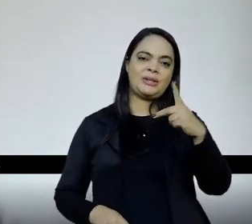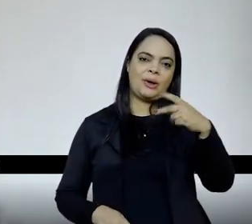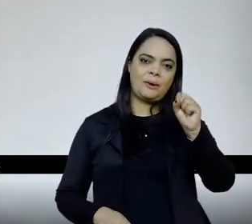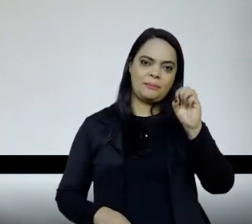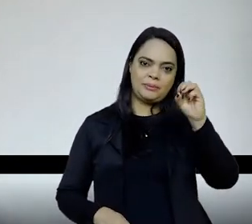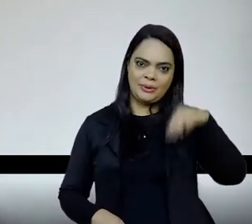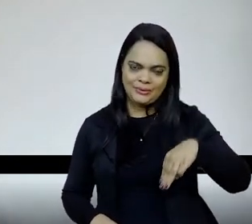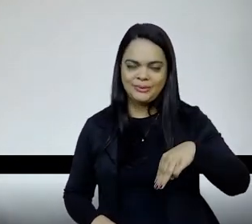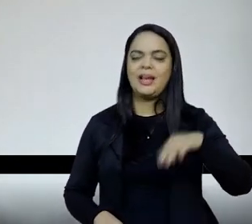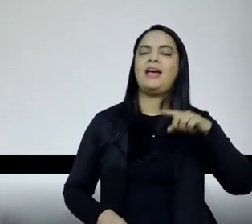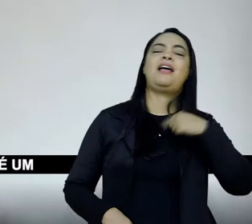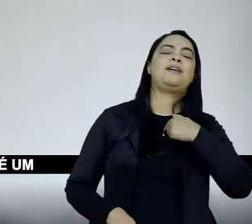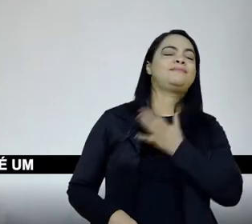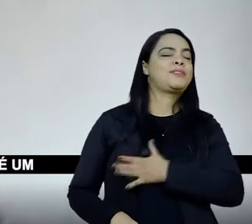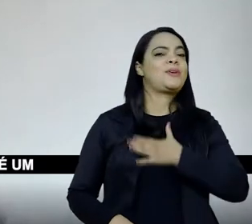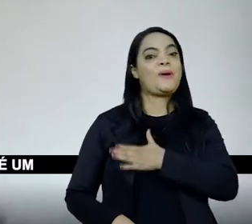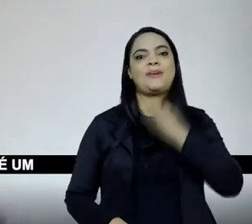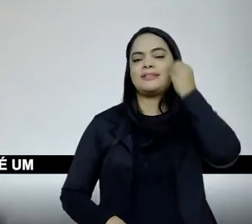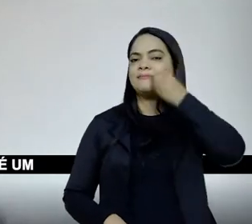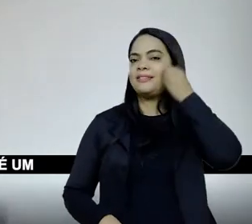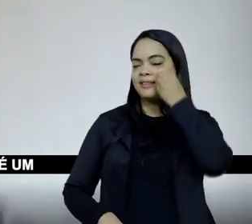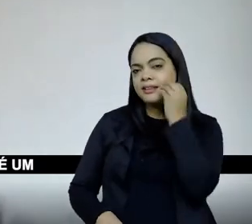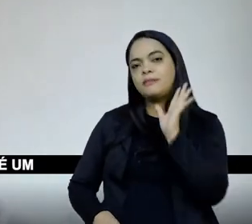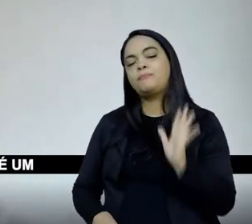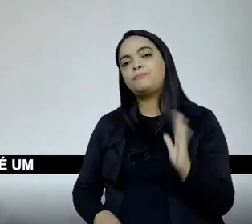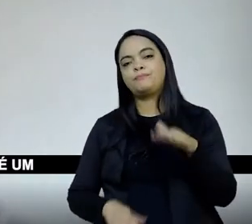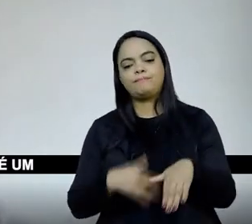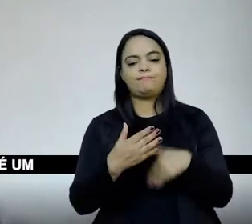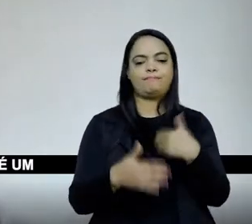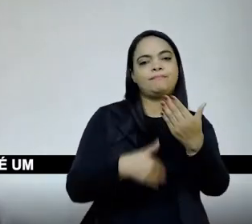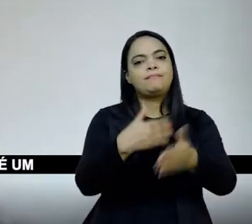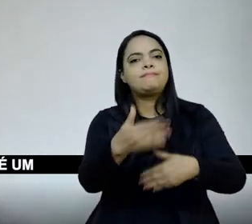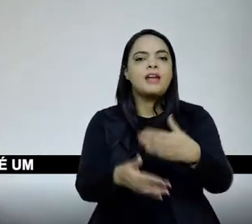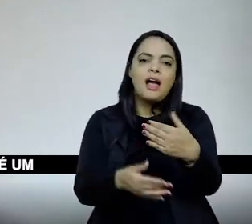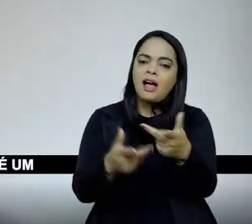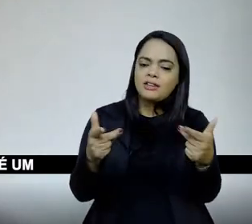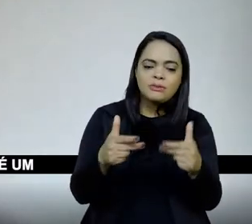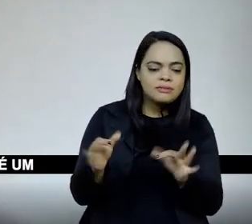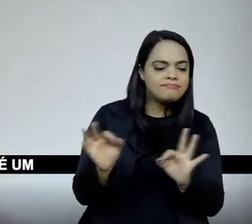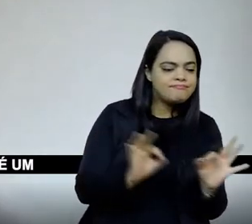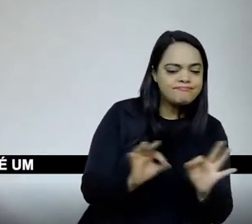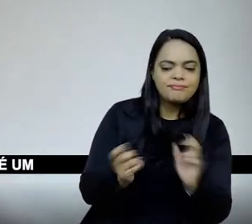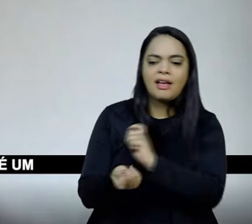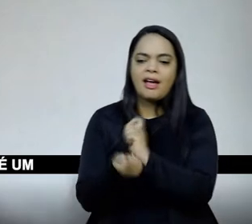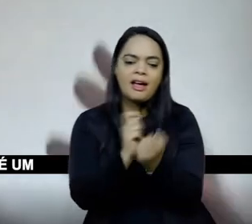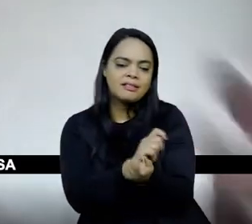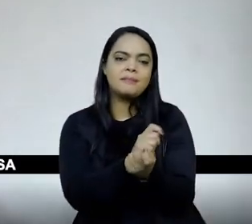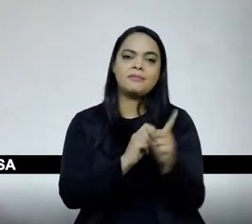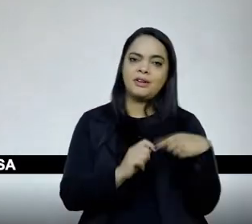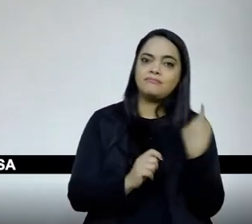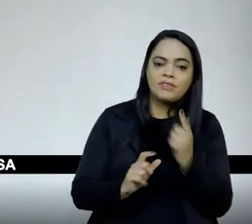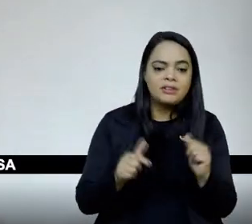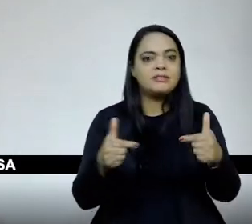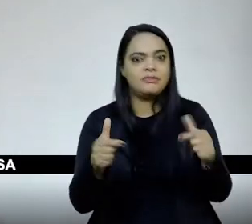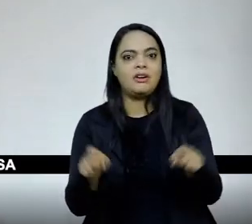experiência. Acho que, no andar da carruagem, as abóboras vão se ajeitando, se não ajeitar, a gente dá uma forcinha, que é um